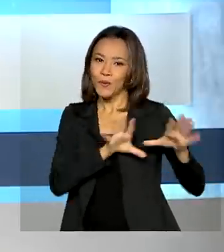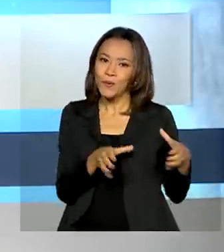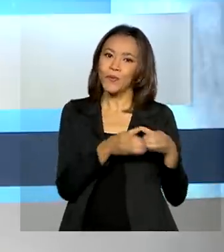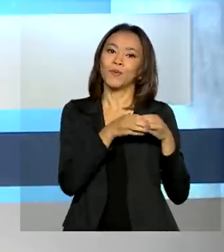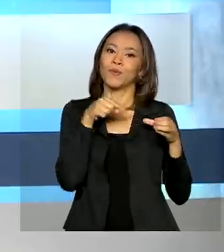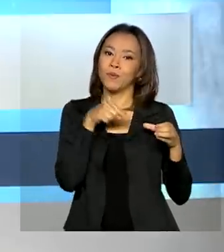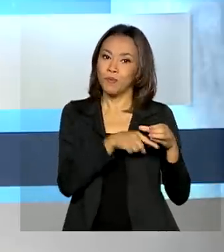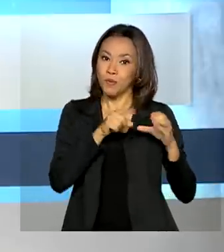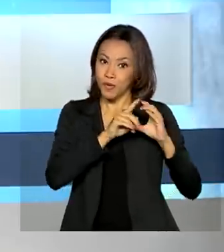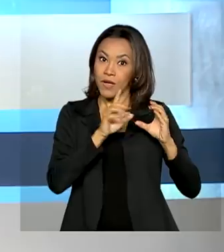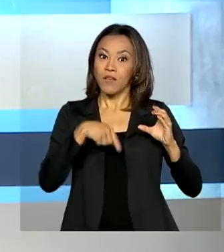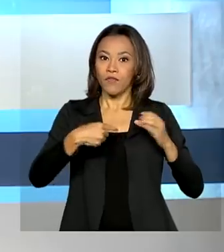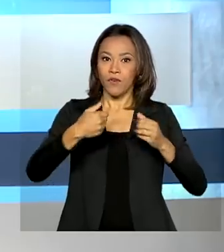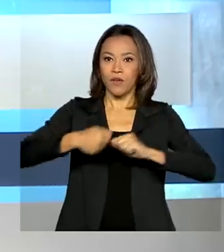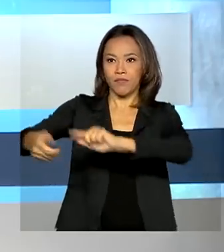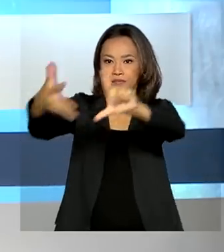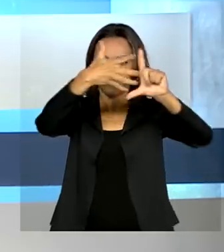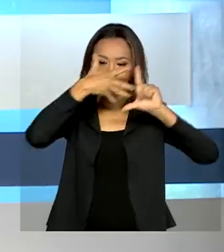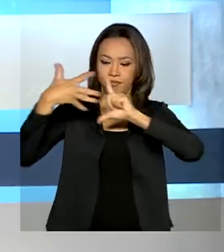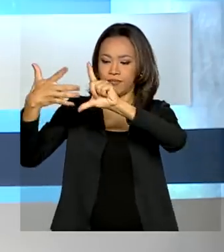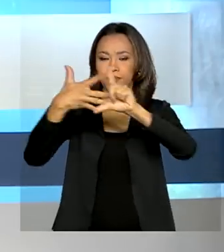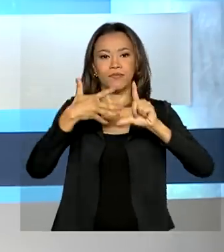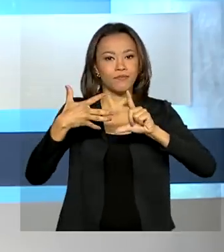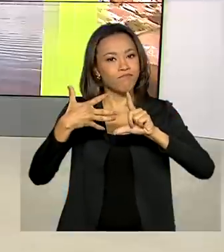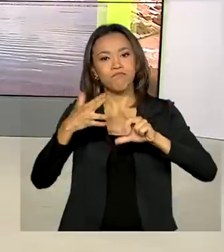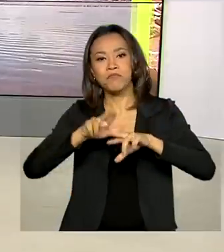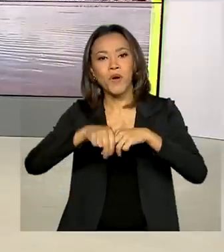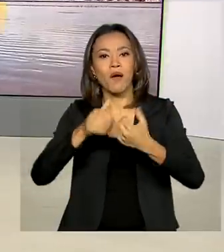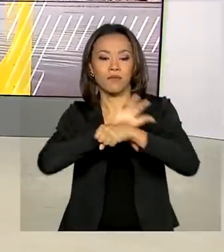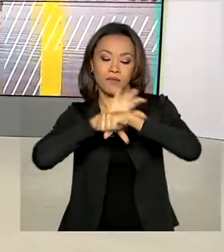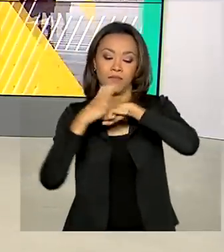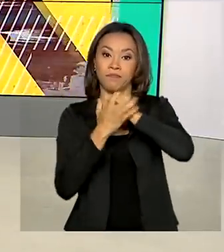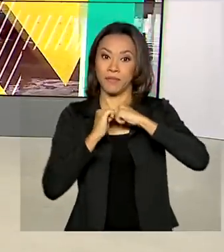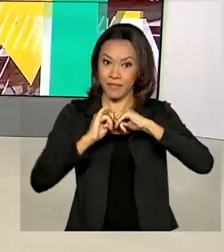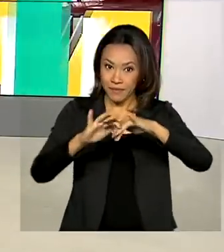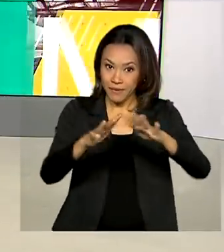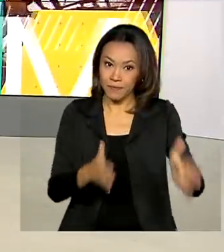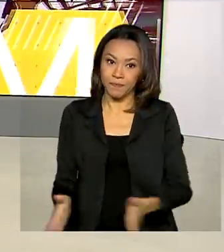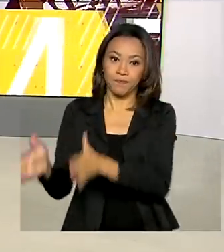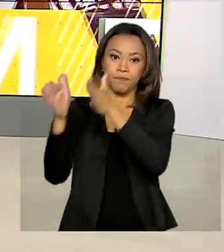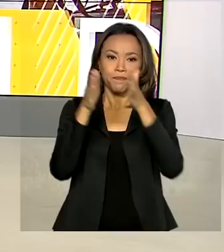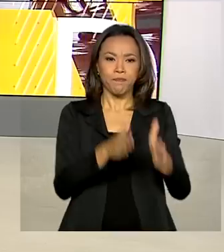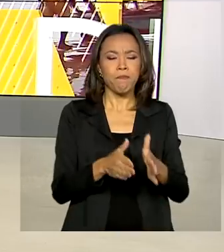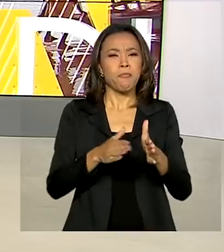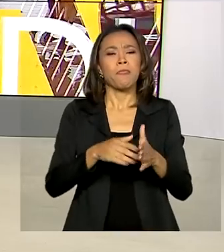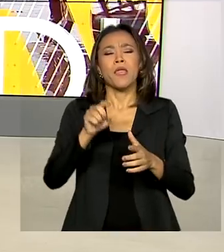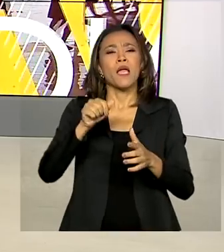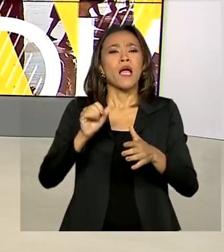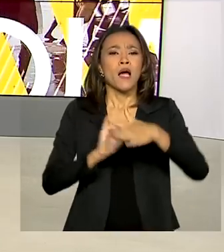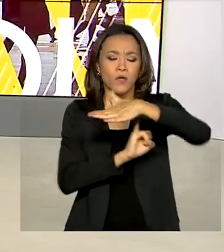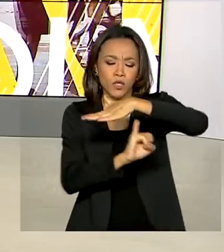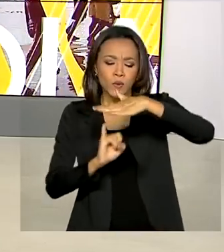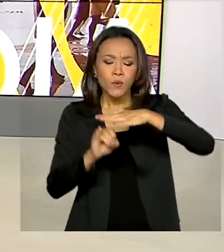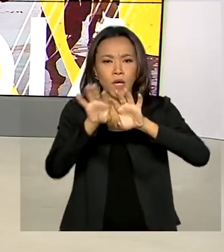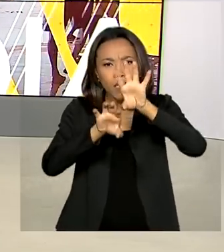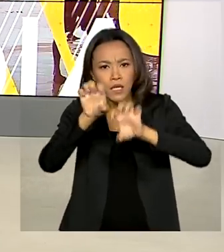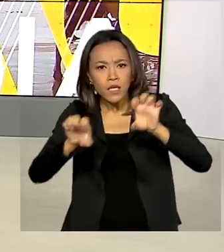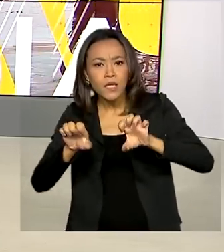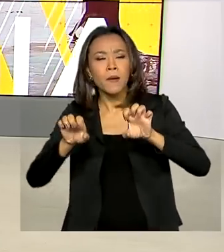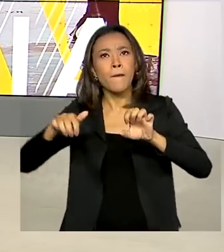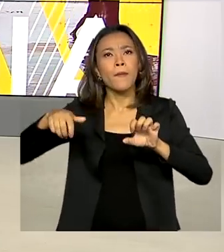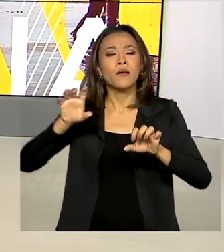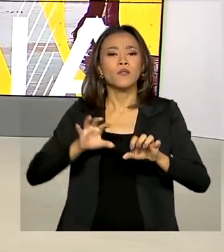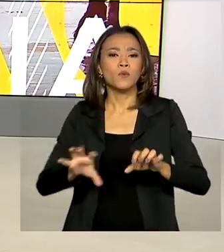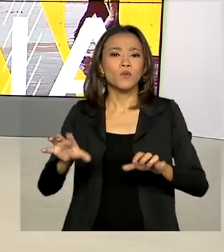realizado por videoconferência por causa da pandemia. A reforma de organismos internacionais foi um dos temas